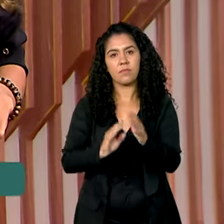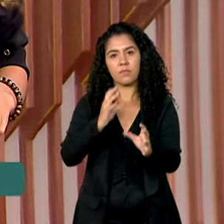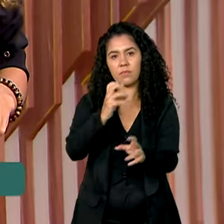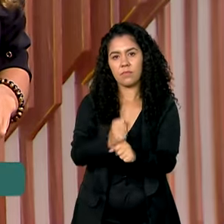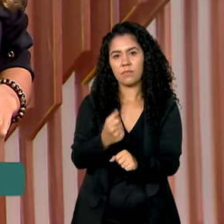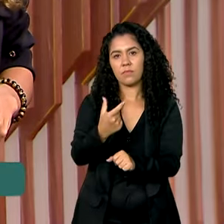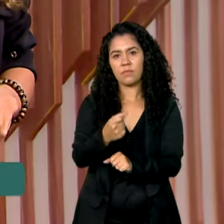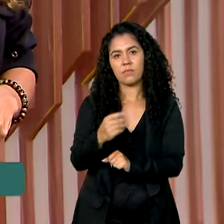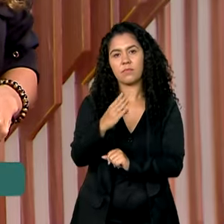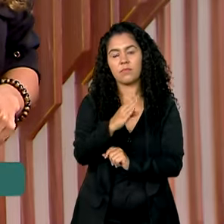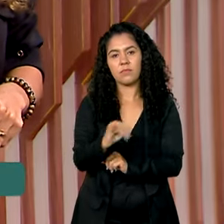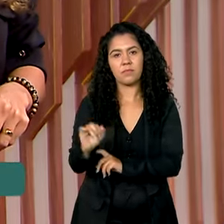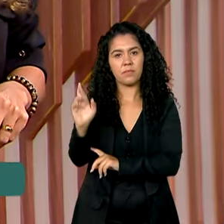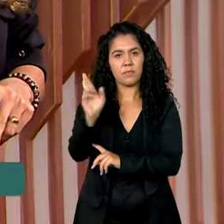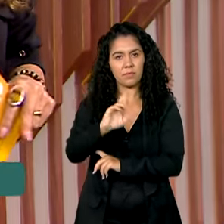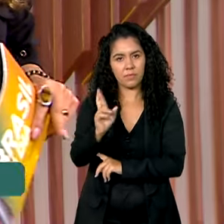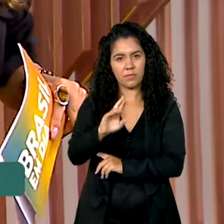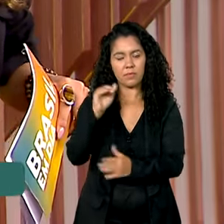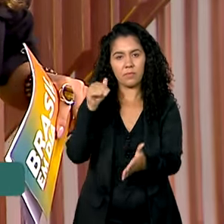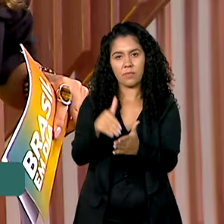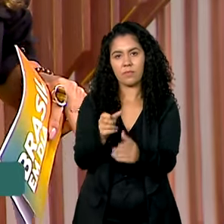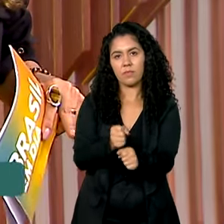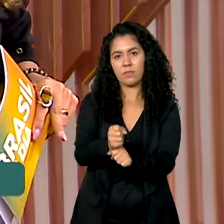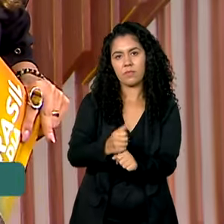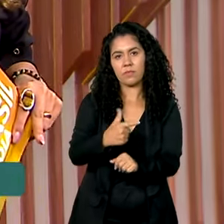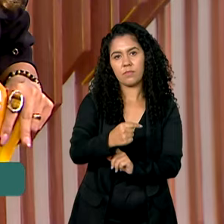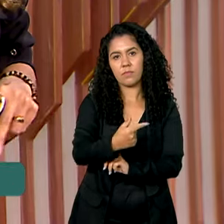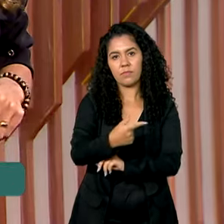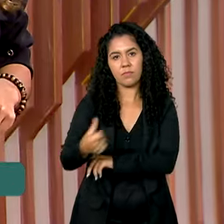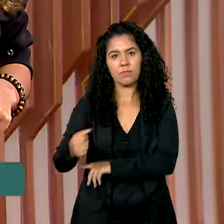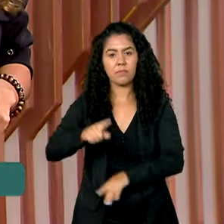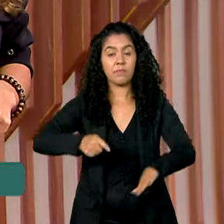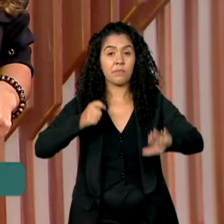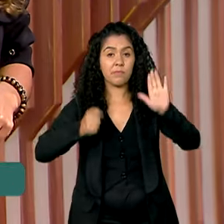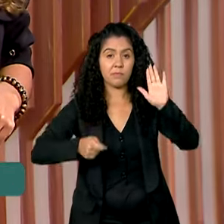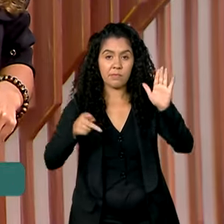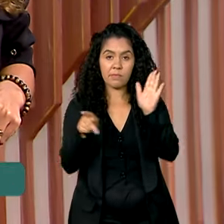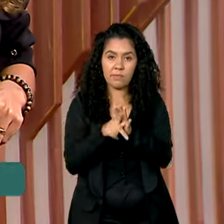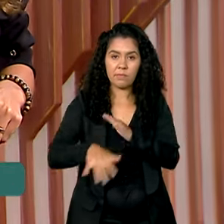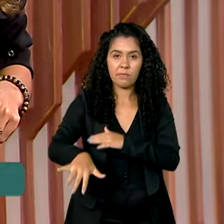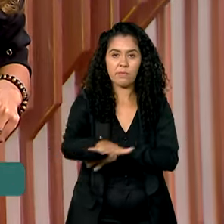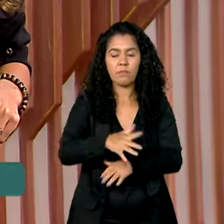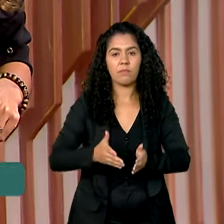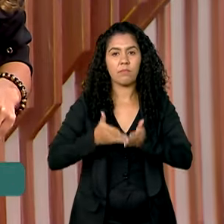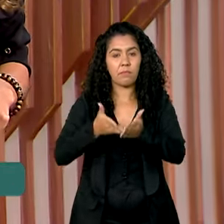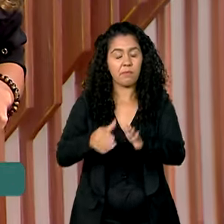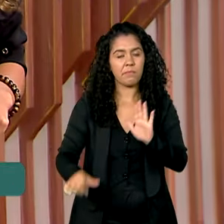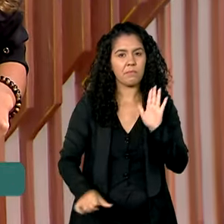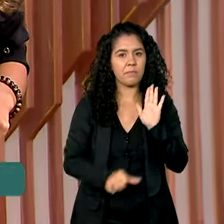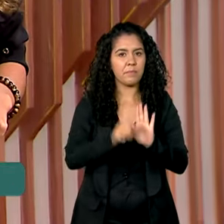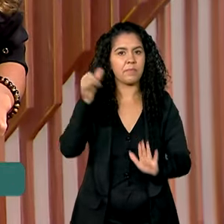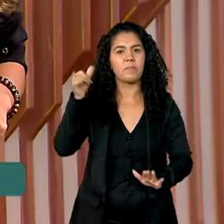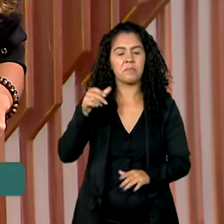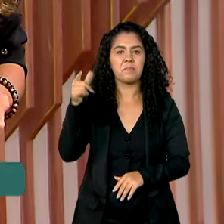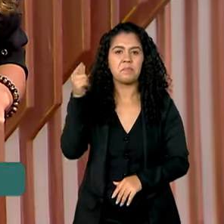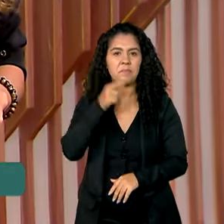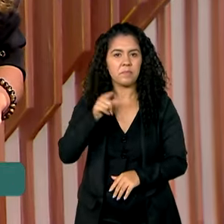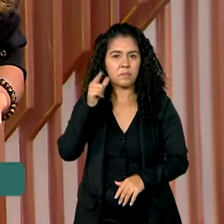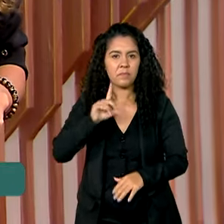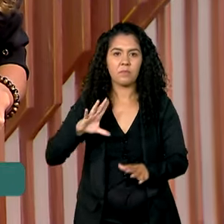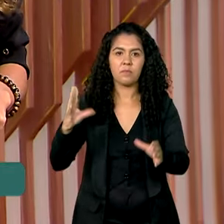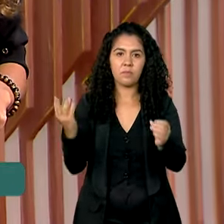bilhões de reais. Essa é a maior carteira de leilões portuários da história e pela primeira vez foram incluídas